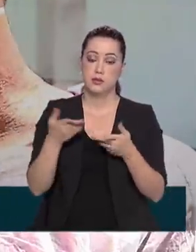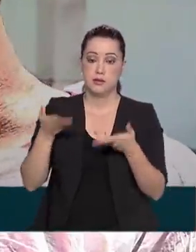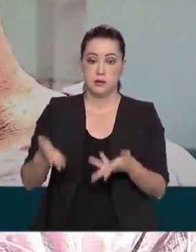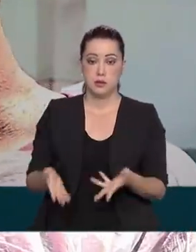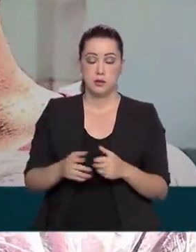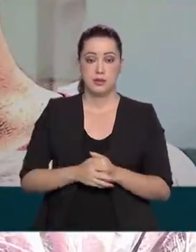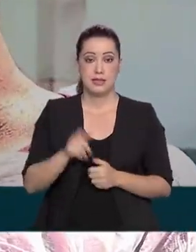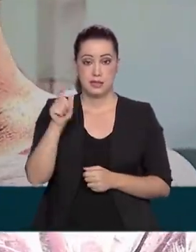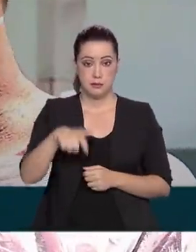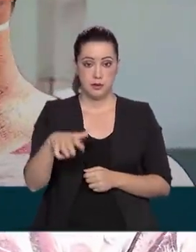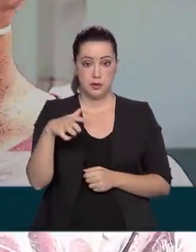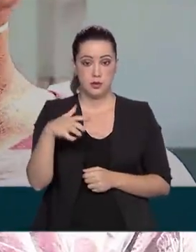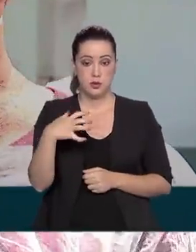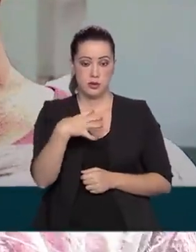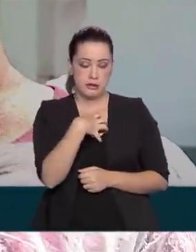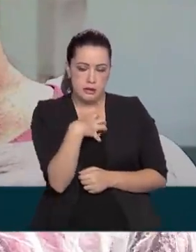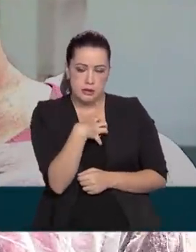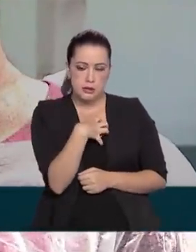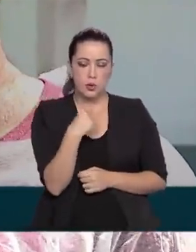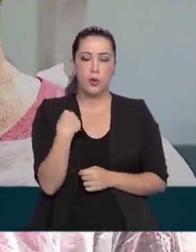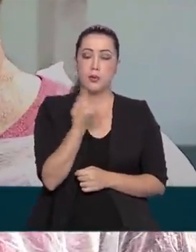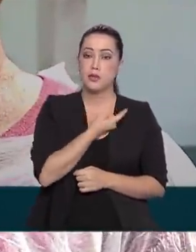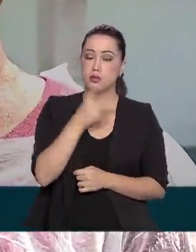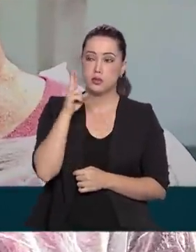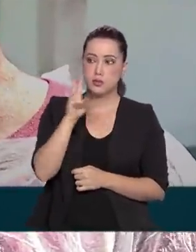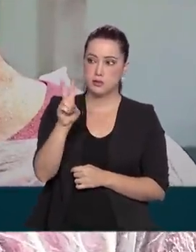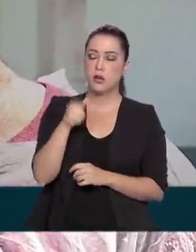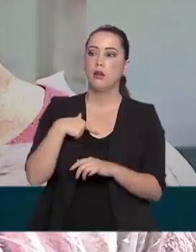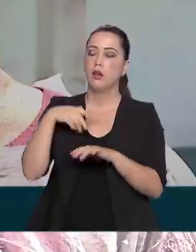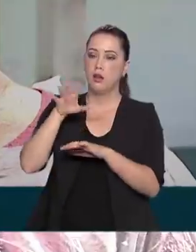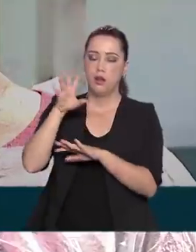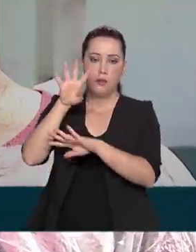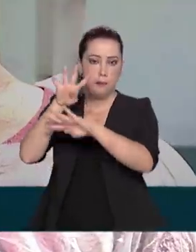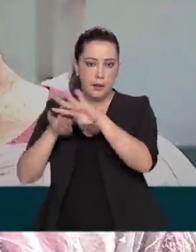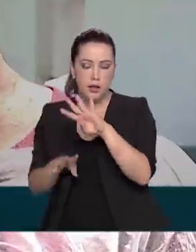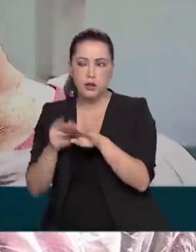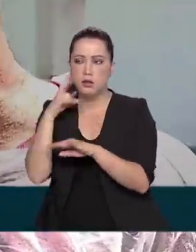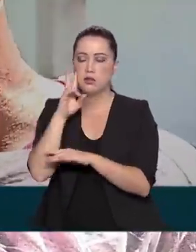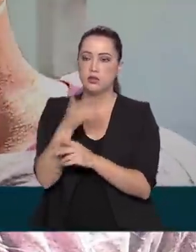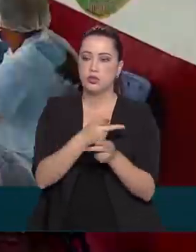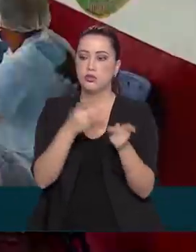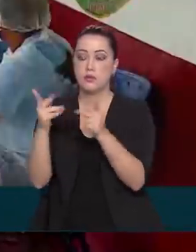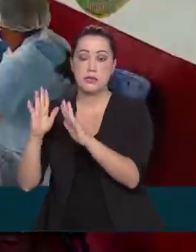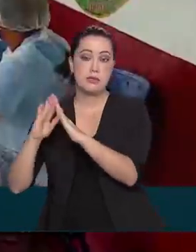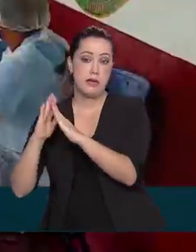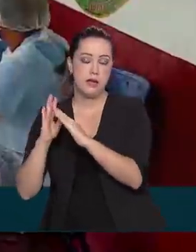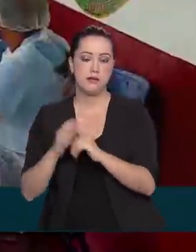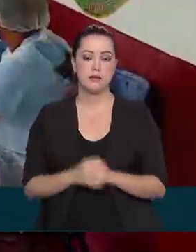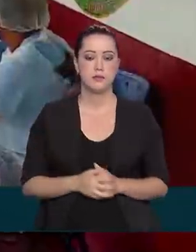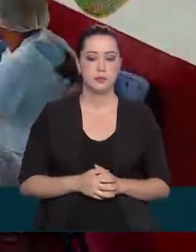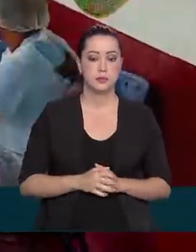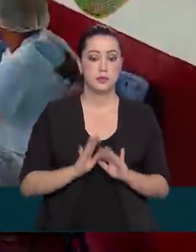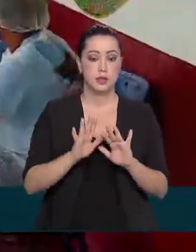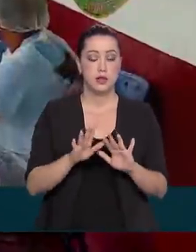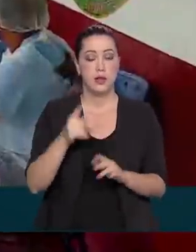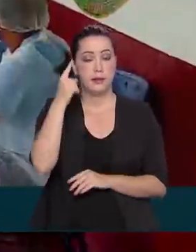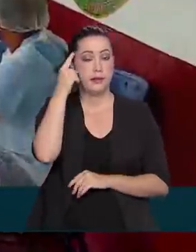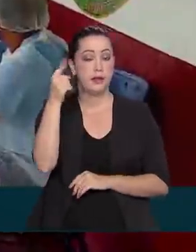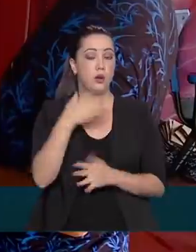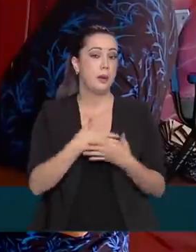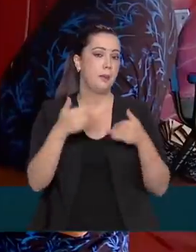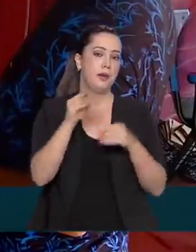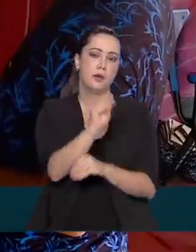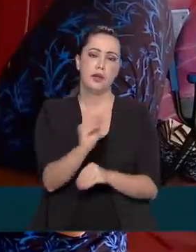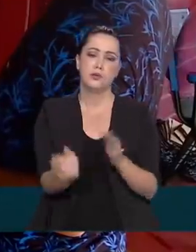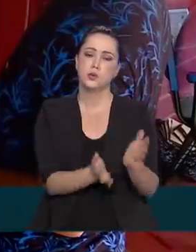Os sintomáticos, a gente tem uma planilha onde a gente faz a visita domiciliar. A ideia agora é reforçar os cuidados.